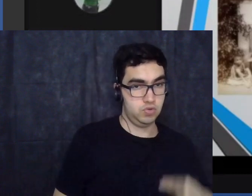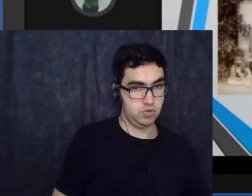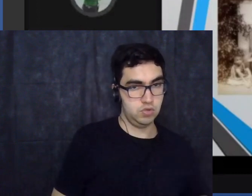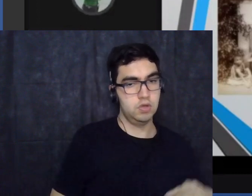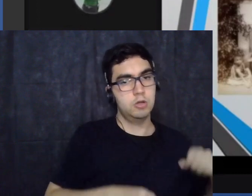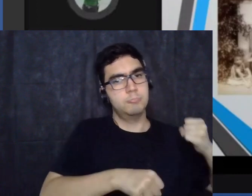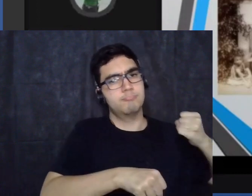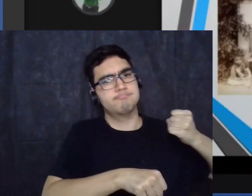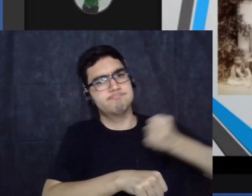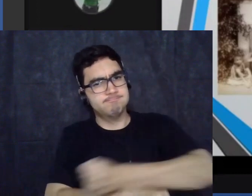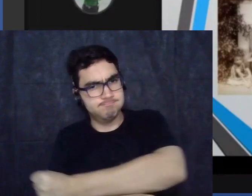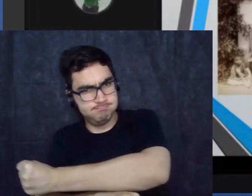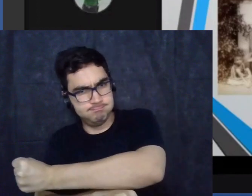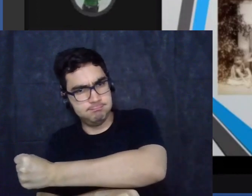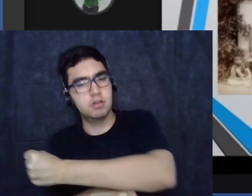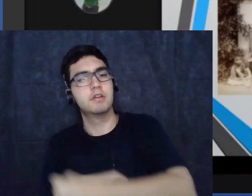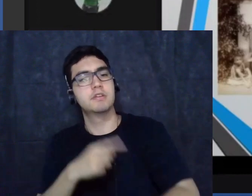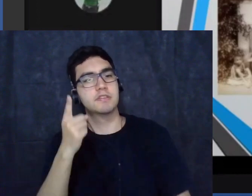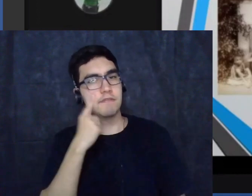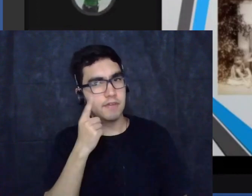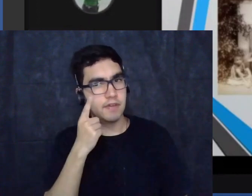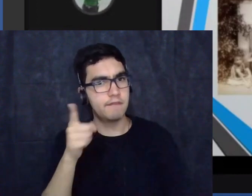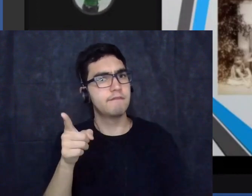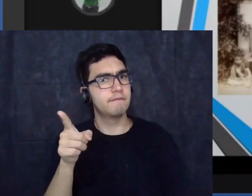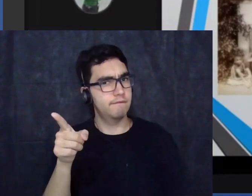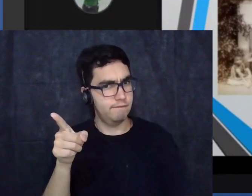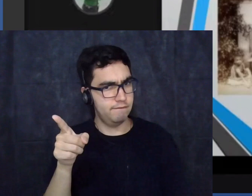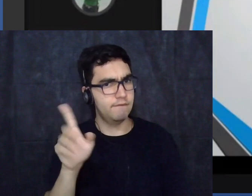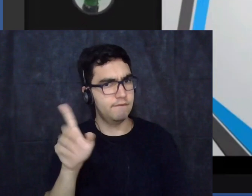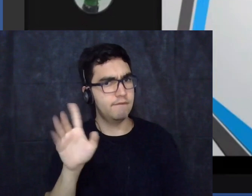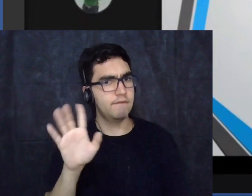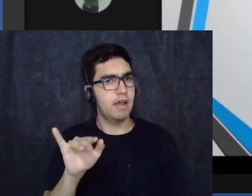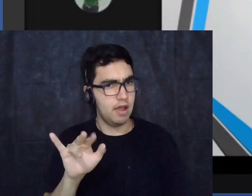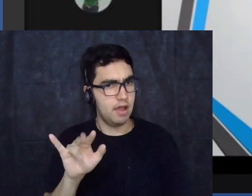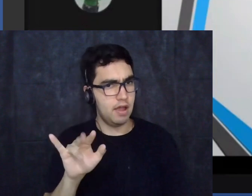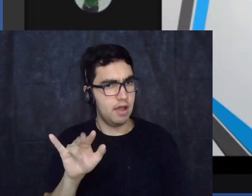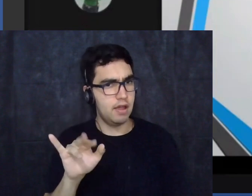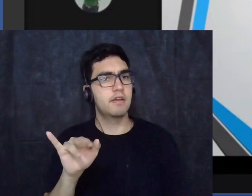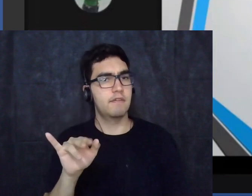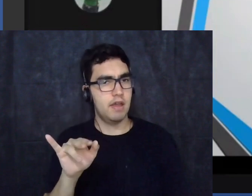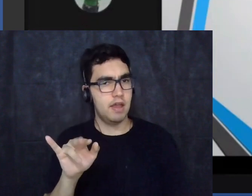também vai se repetir vamos ao próximo slide